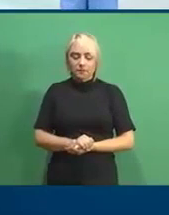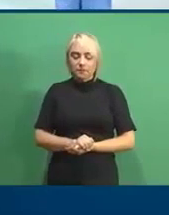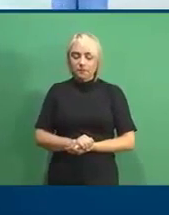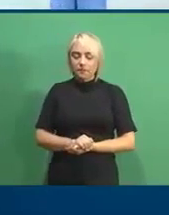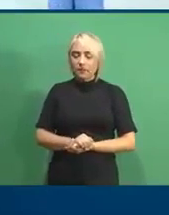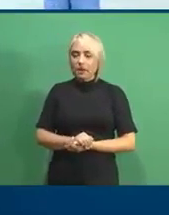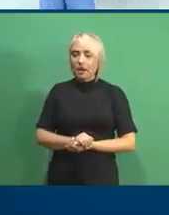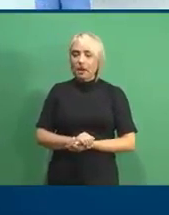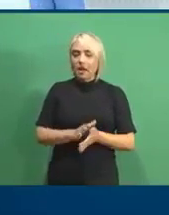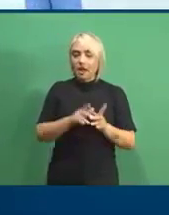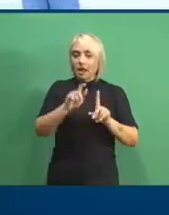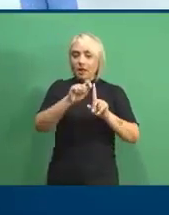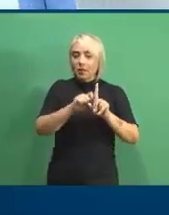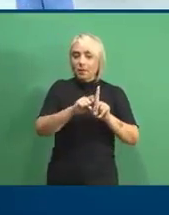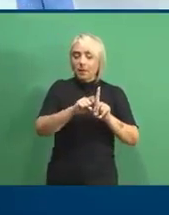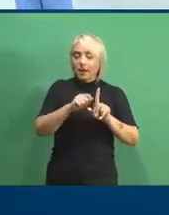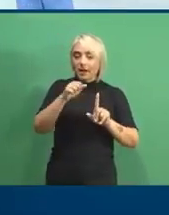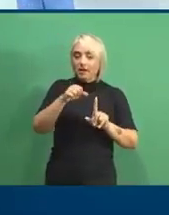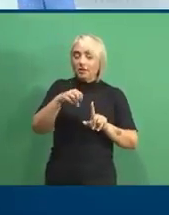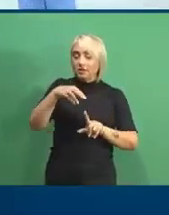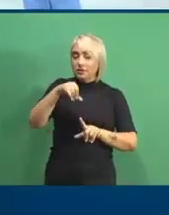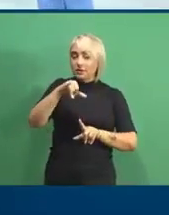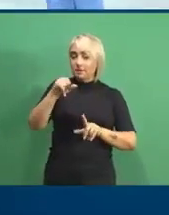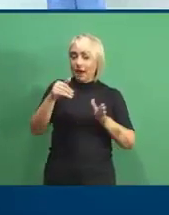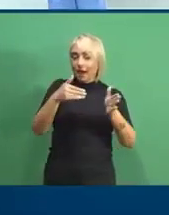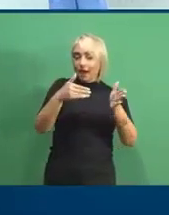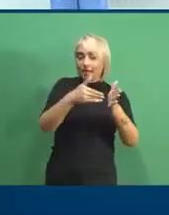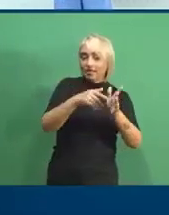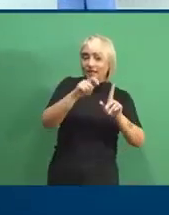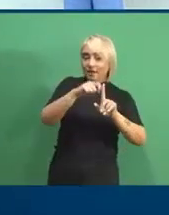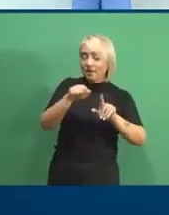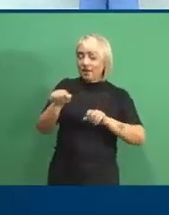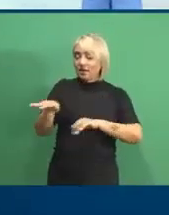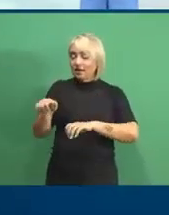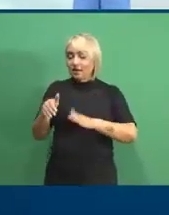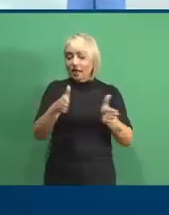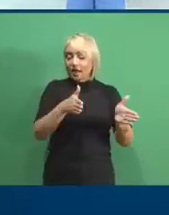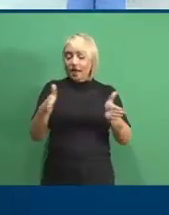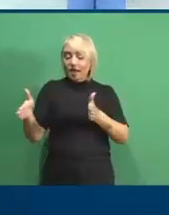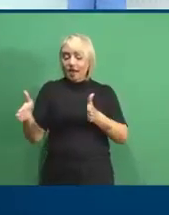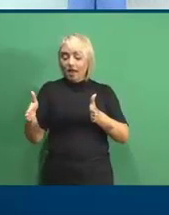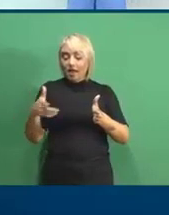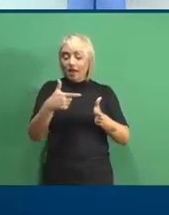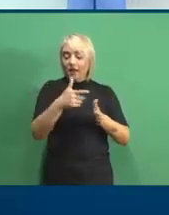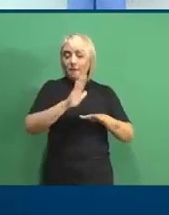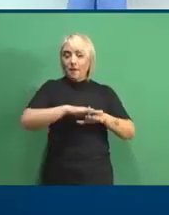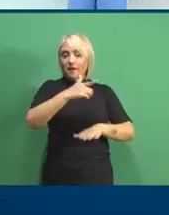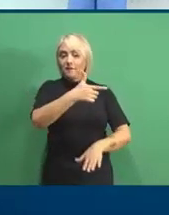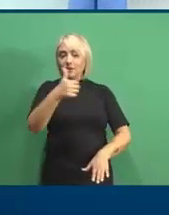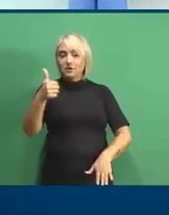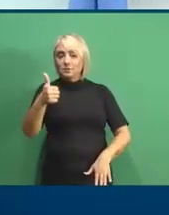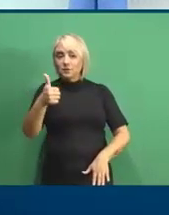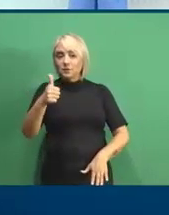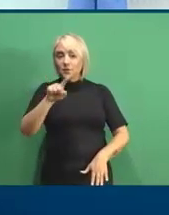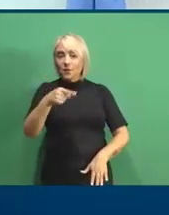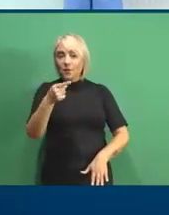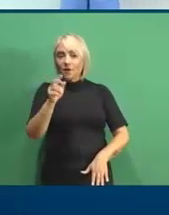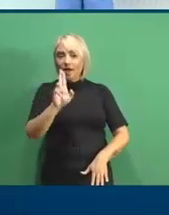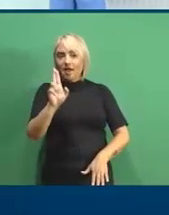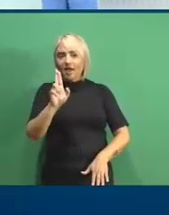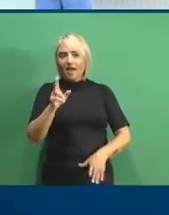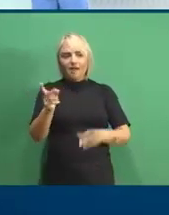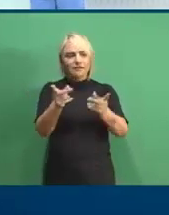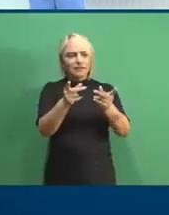De maio a setembro, ela conseguiu movimentar mais de 21 mil reais em vendas e